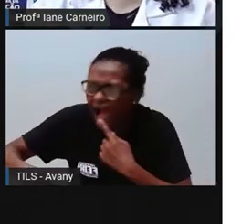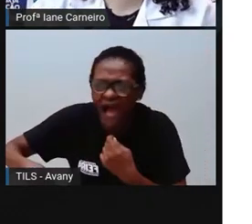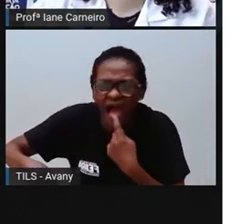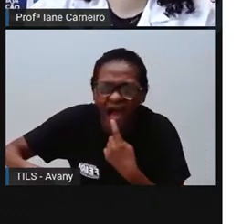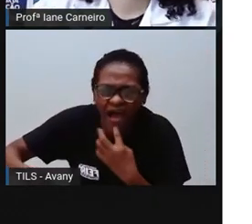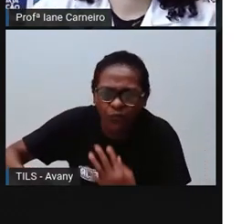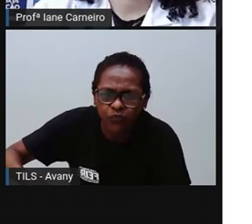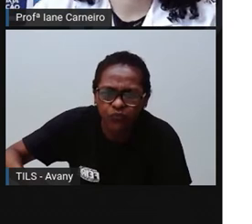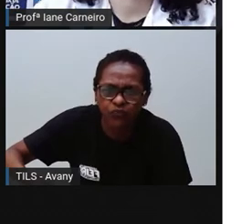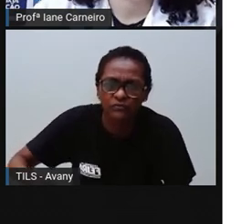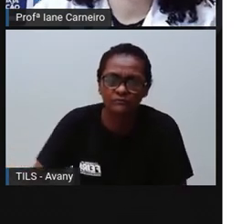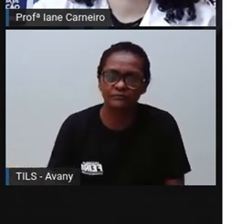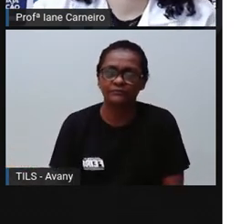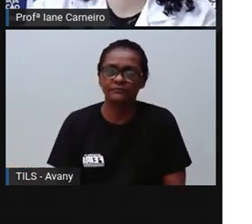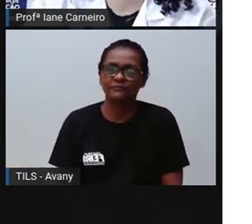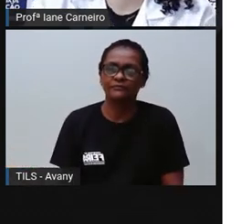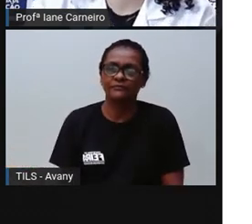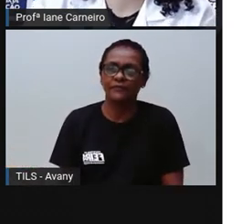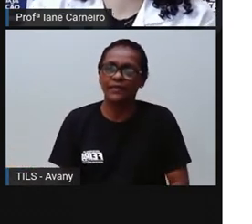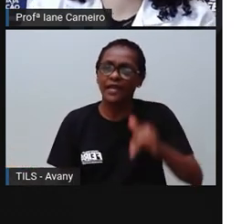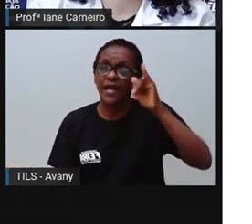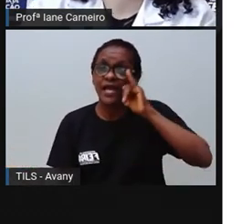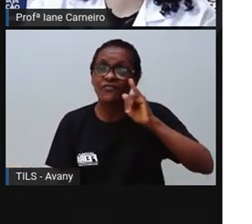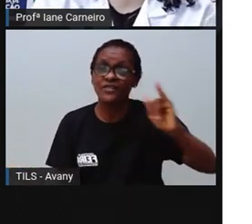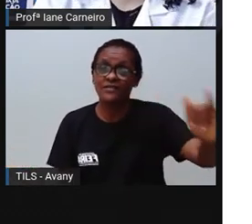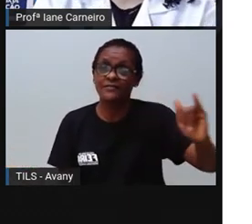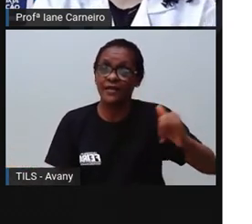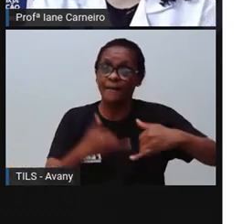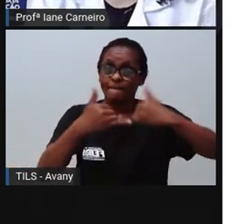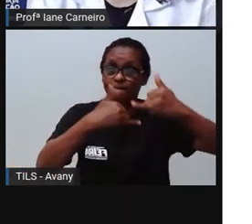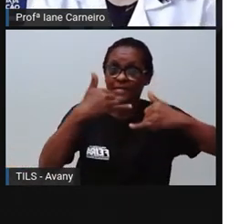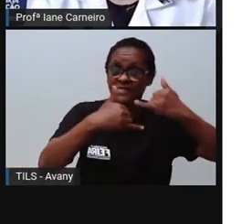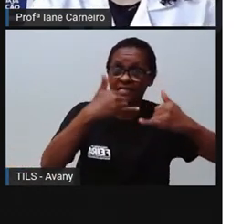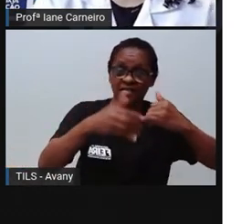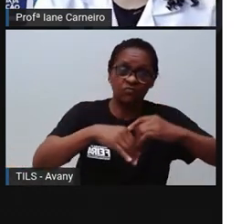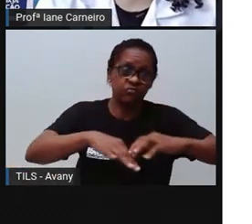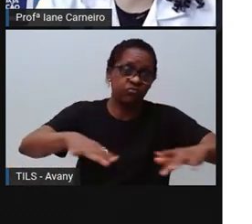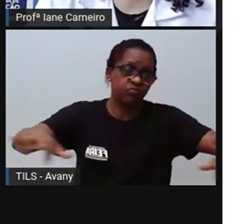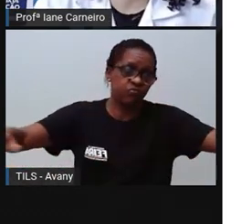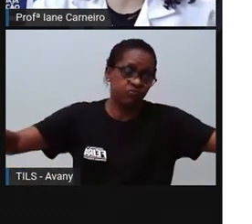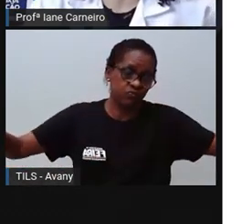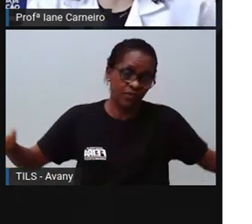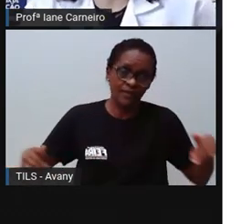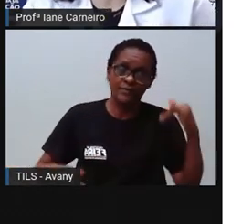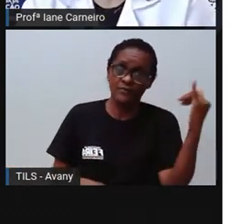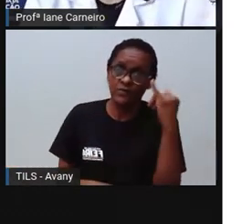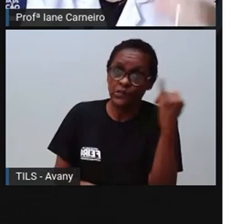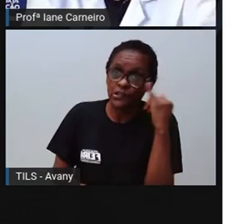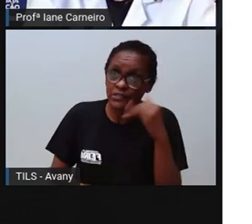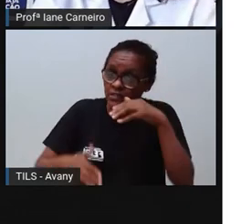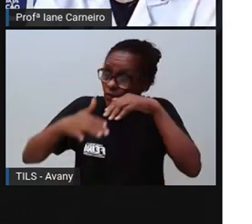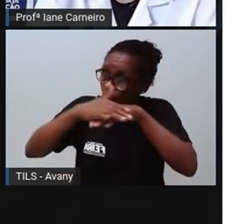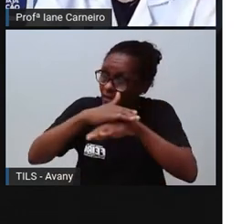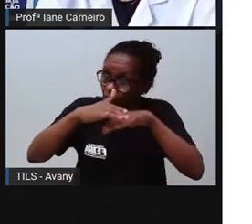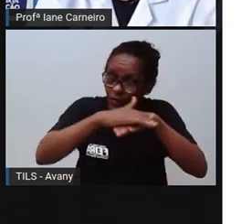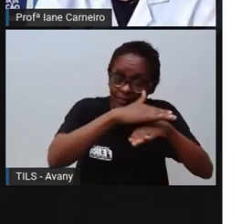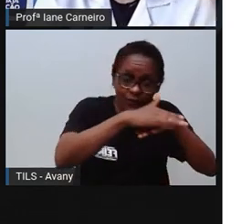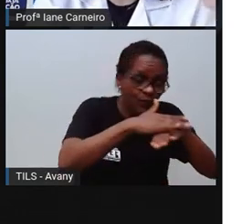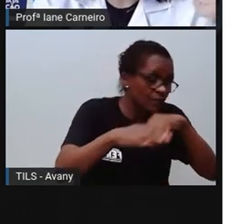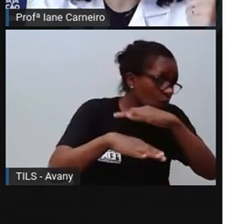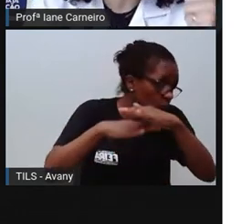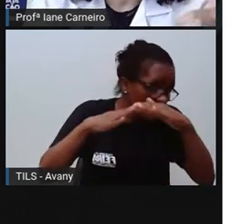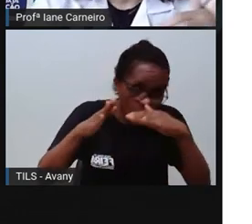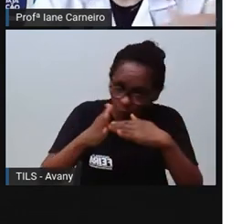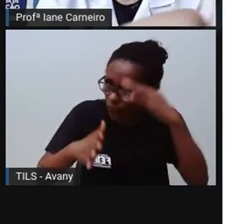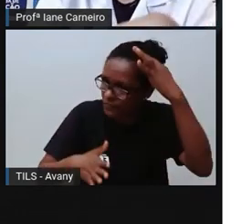Outra coisa, ó, evitar, né, os brinquedos devem ser guardados em ordem para evitar quedas. Como a Pró já falou, assim como lá